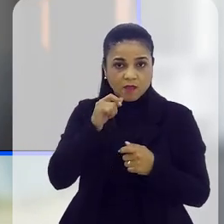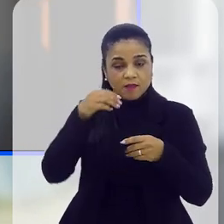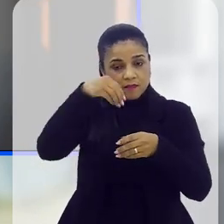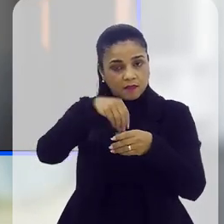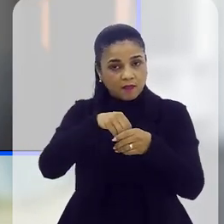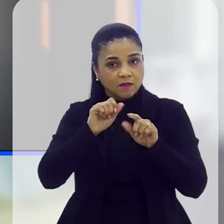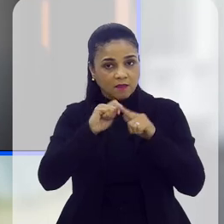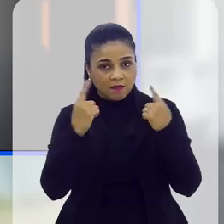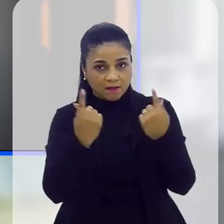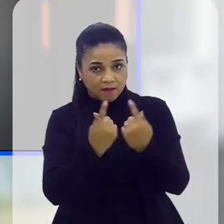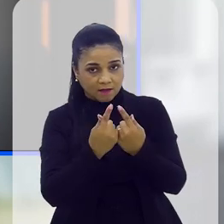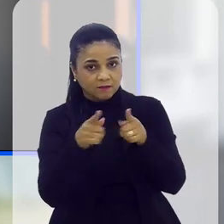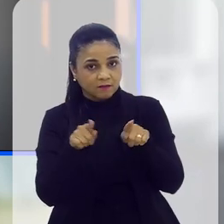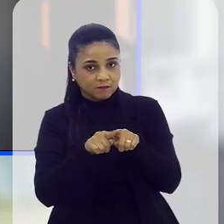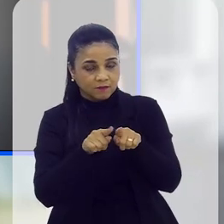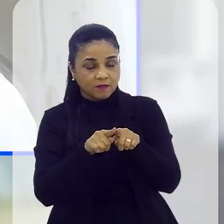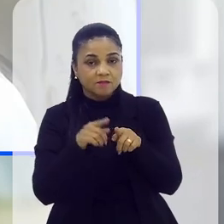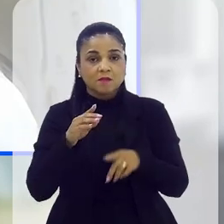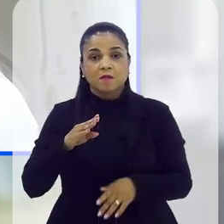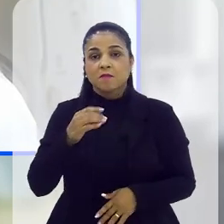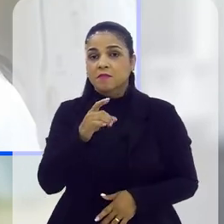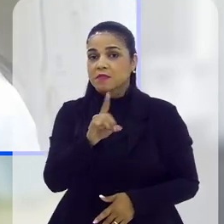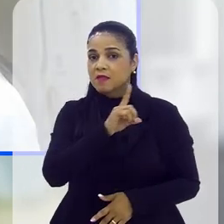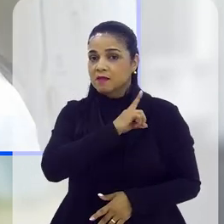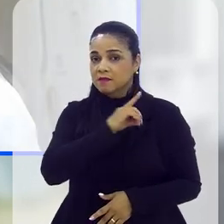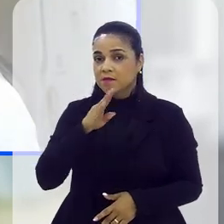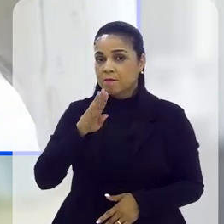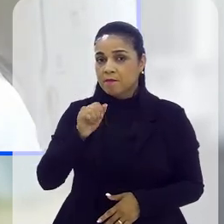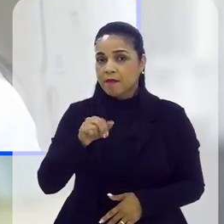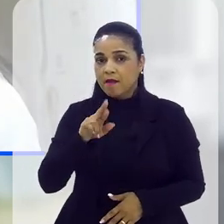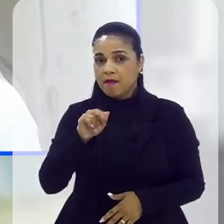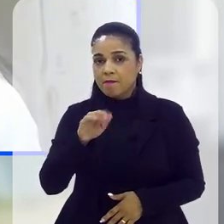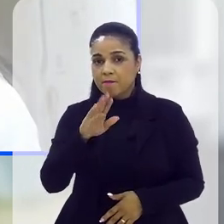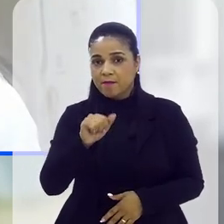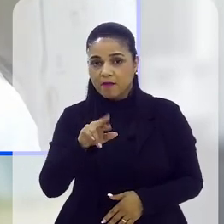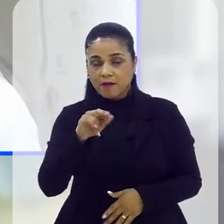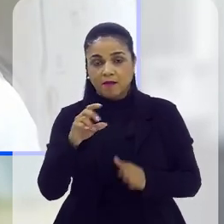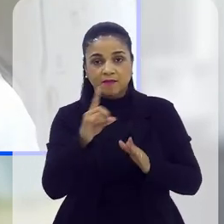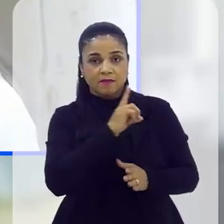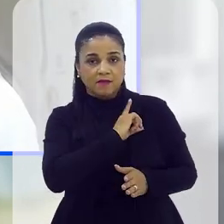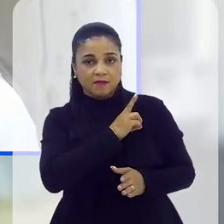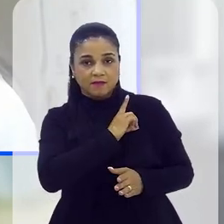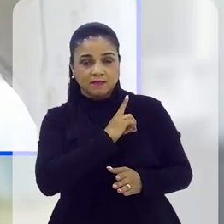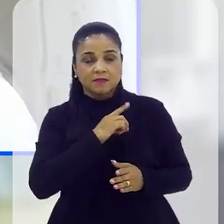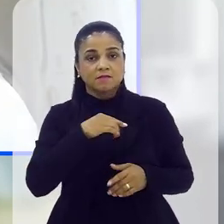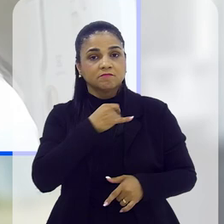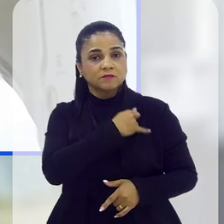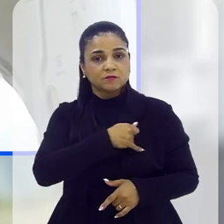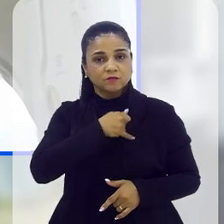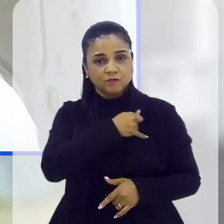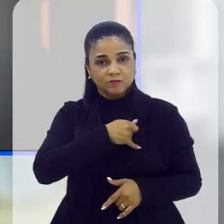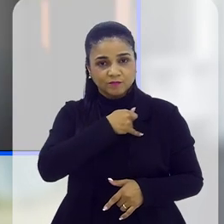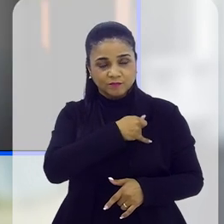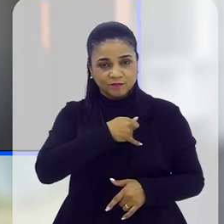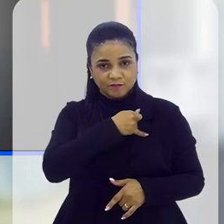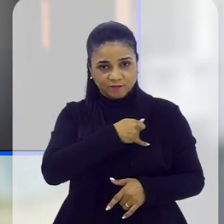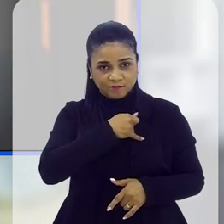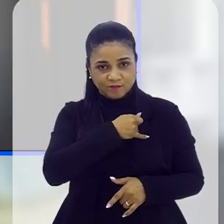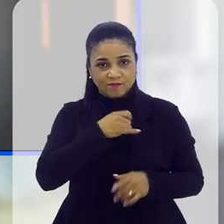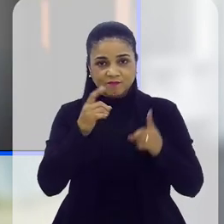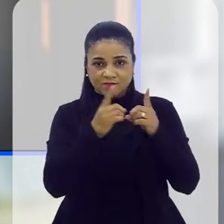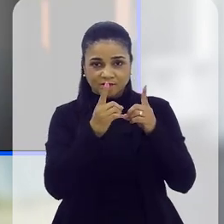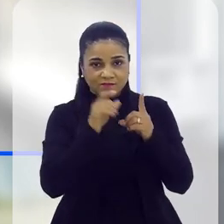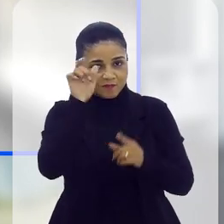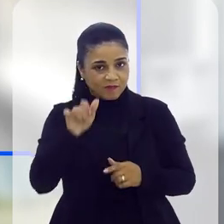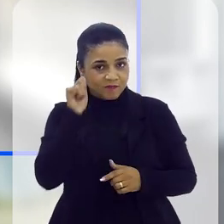na Alerj. Também com a delegada Bárbara Lomba, da Delegacia de Atendimento à Mulher de São João de Meriti. E com